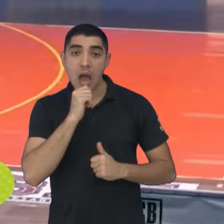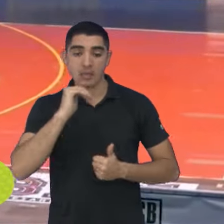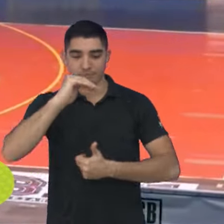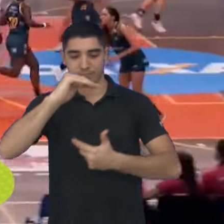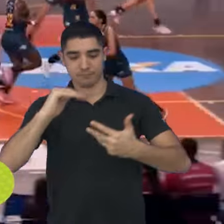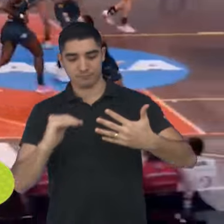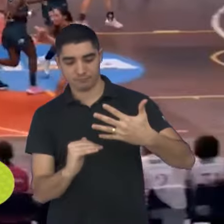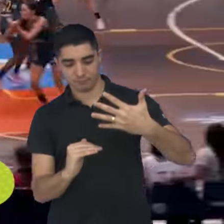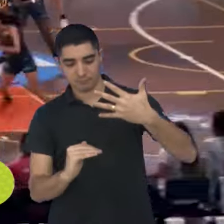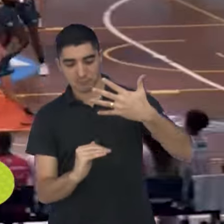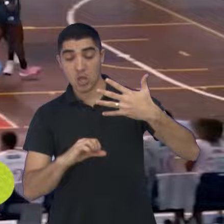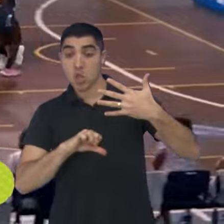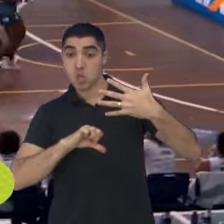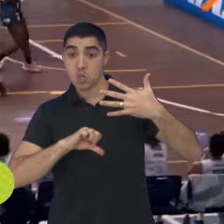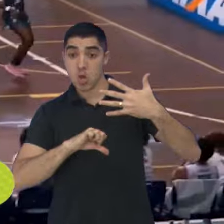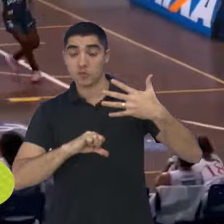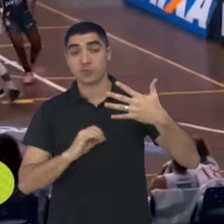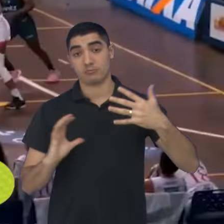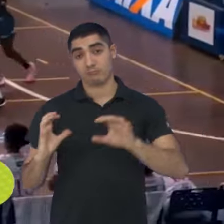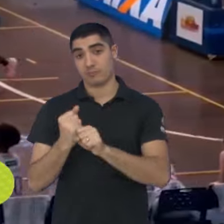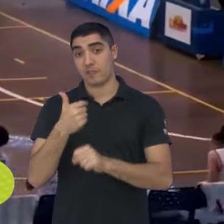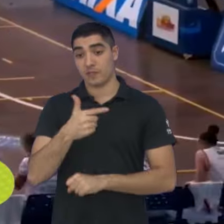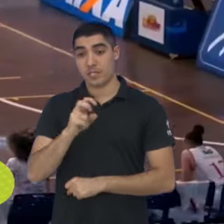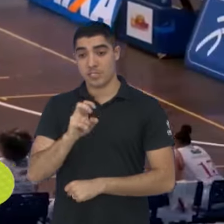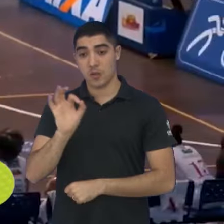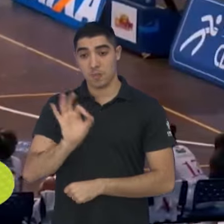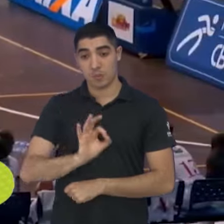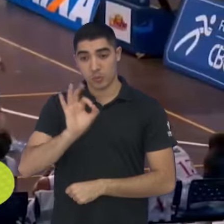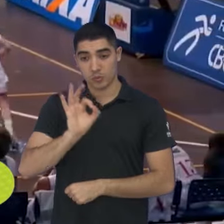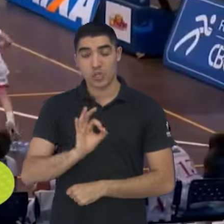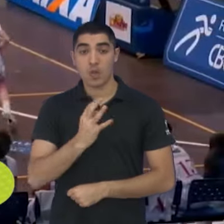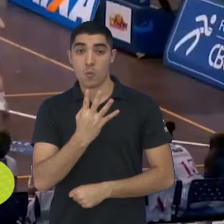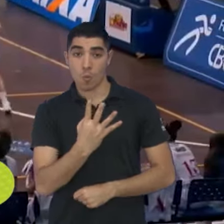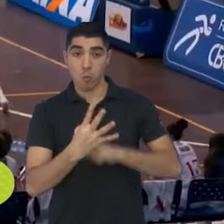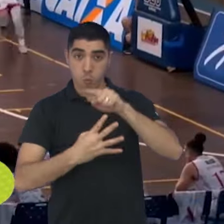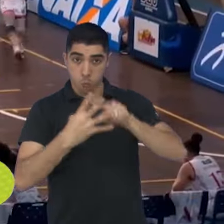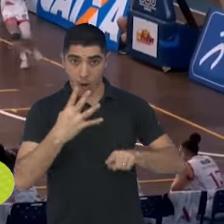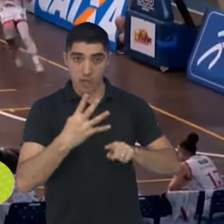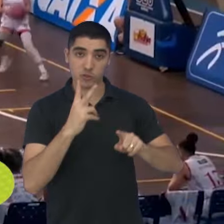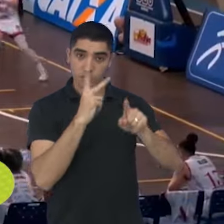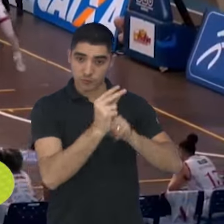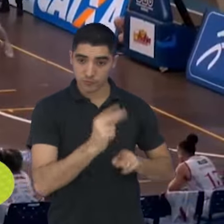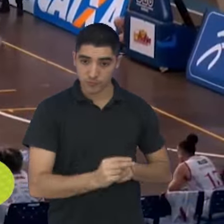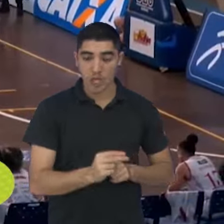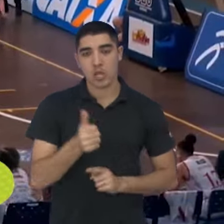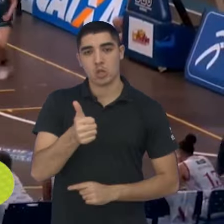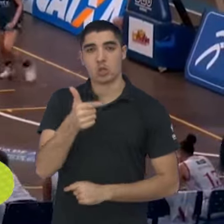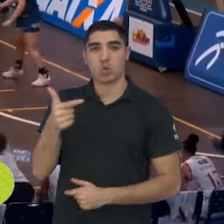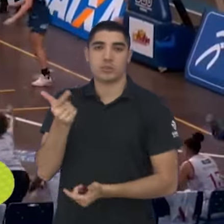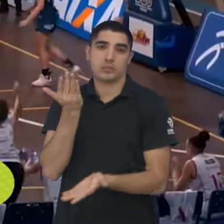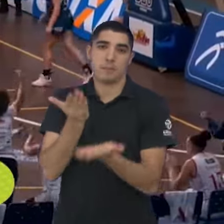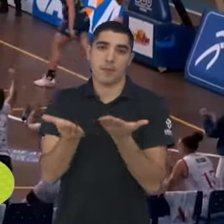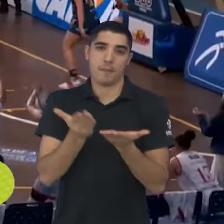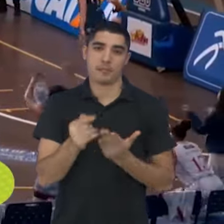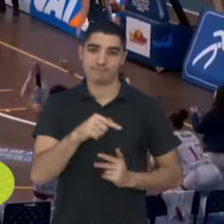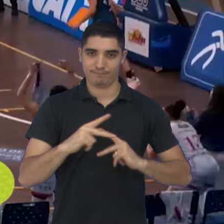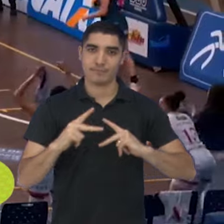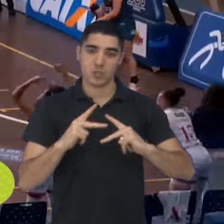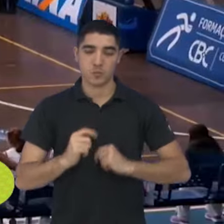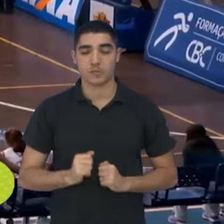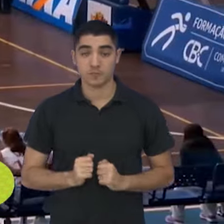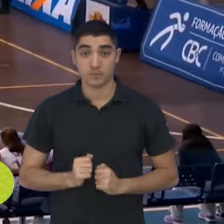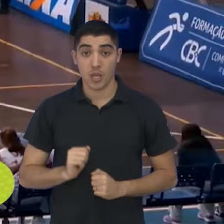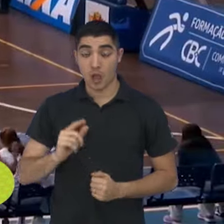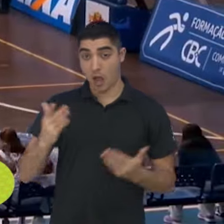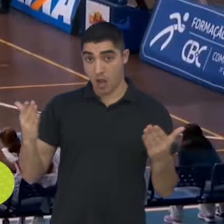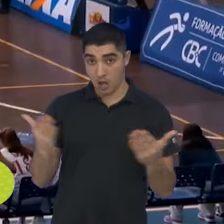nona colocação, só que agora com 25% de aproveitamento, sendo 4 vitórias e 12 derrotas em 16 partidas até aqui. Time volta à quadra